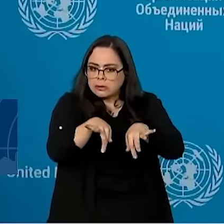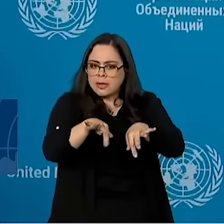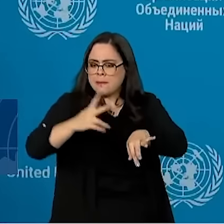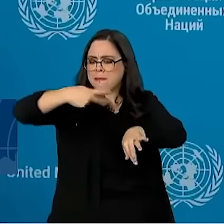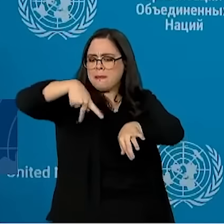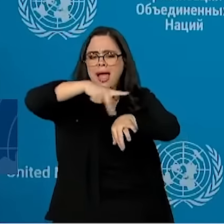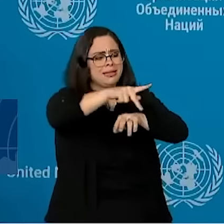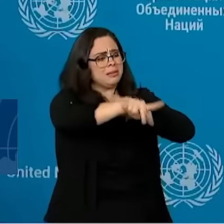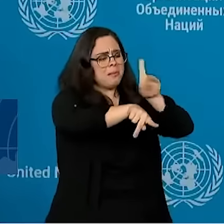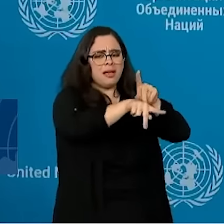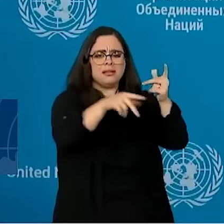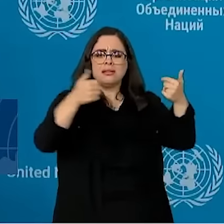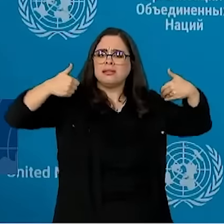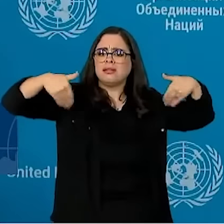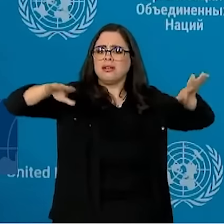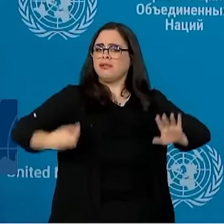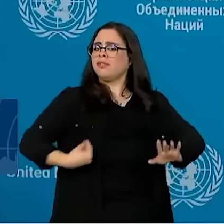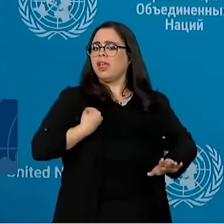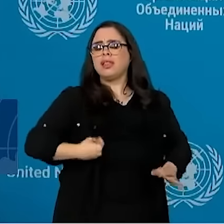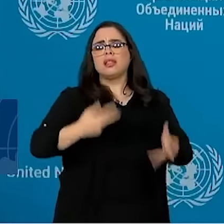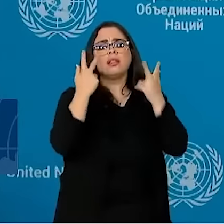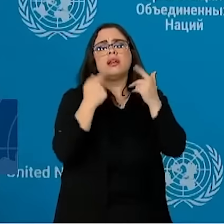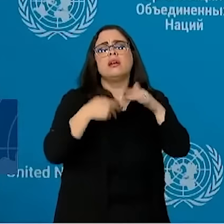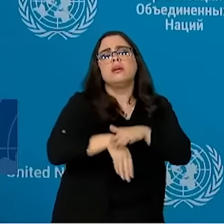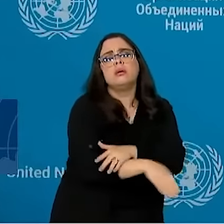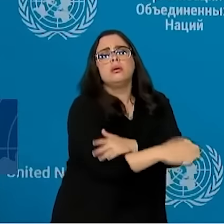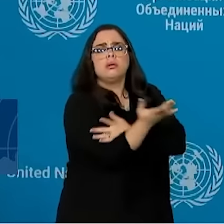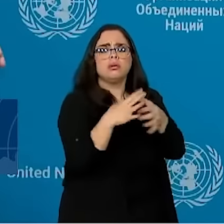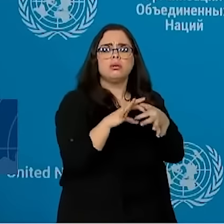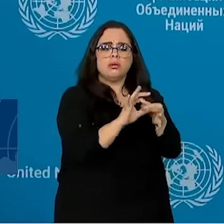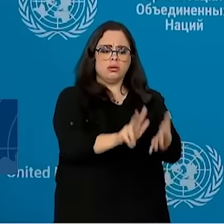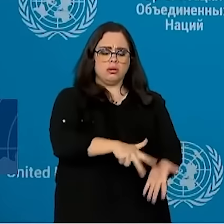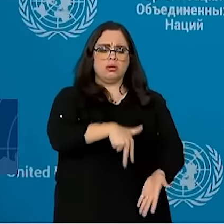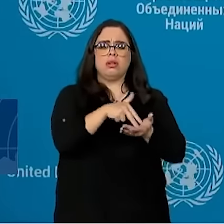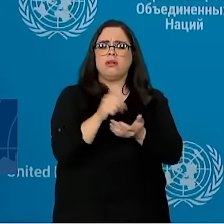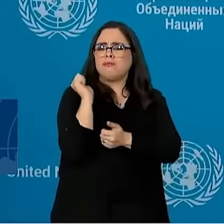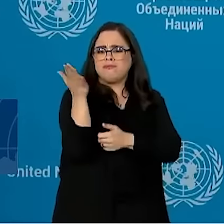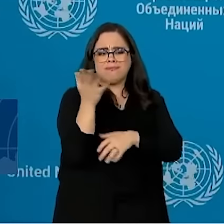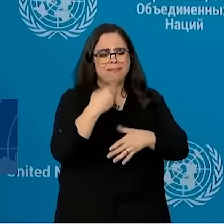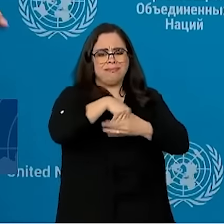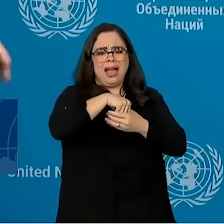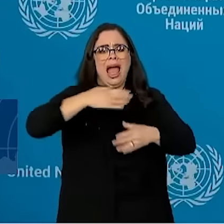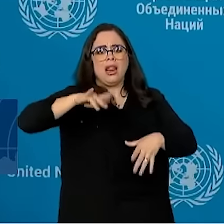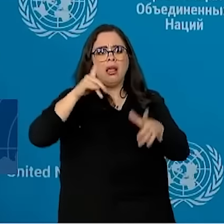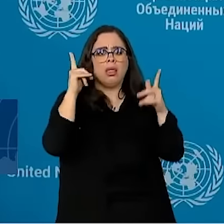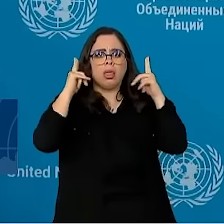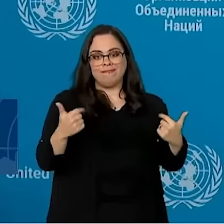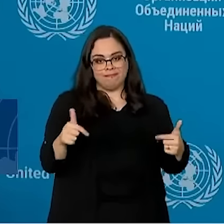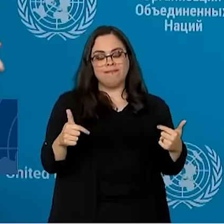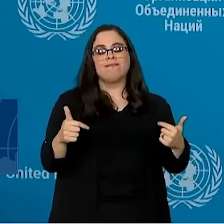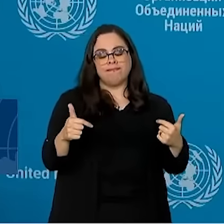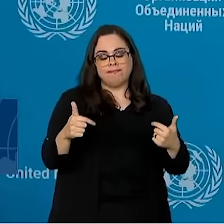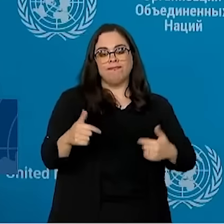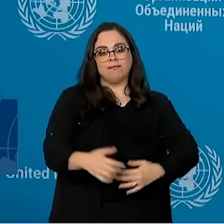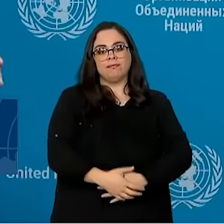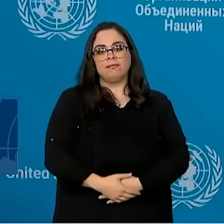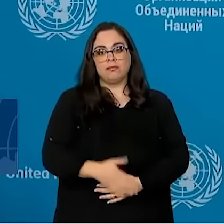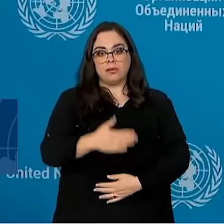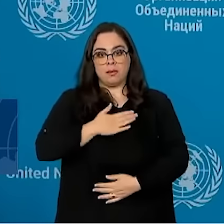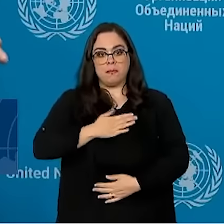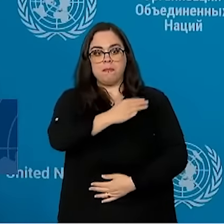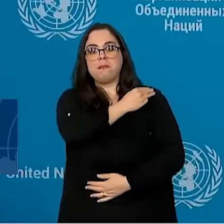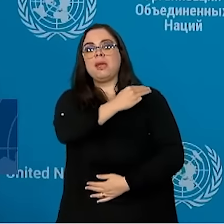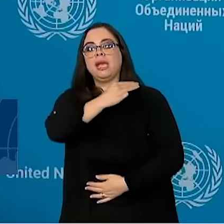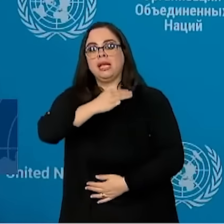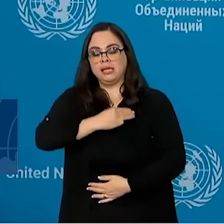voltem a viver fora, sabe, do barulho de tiros. O meu ministro